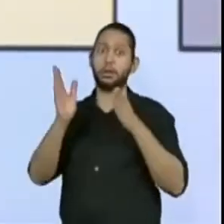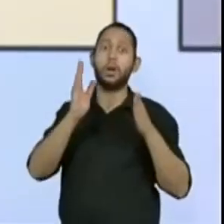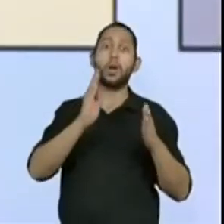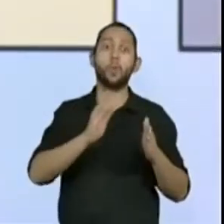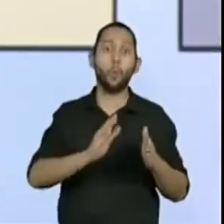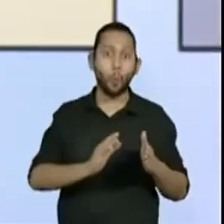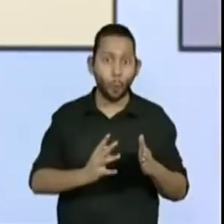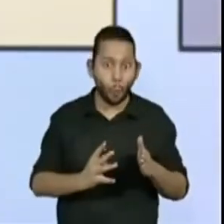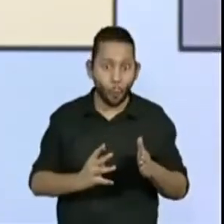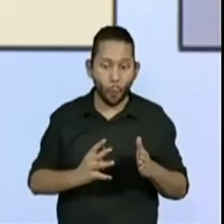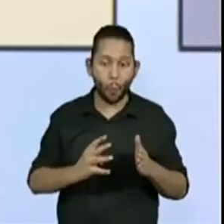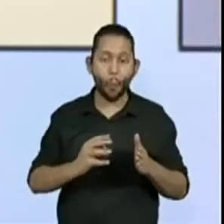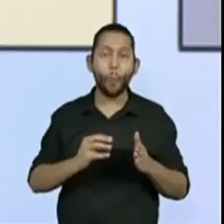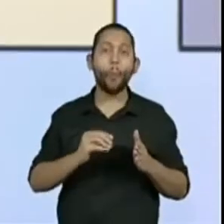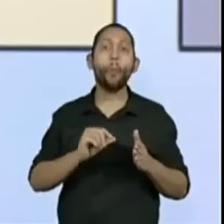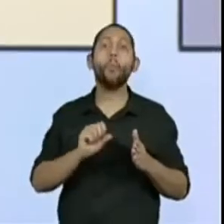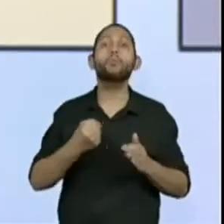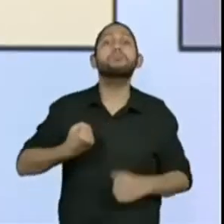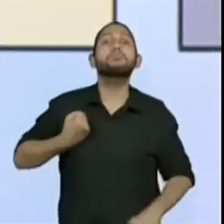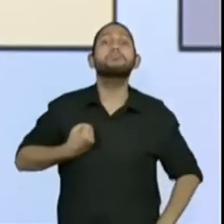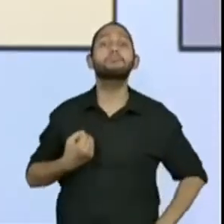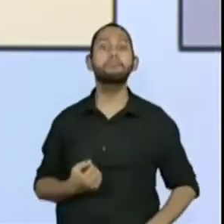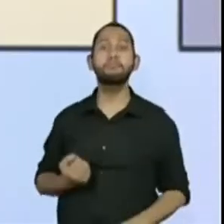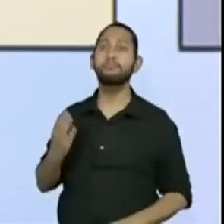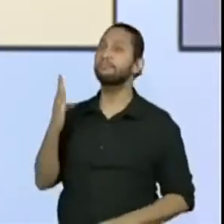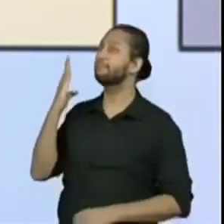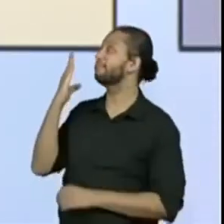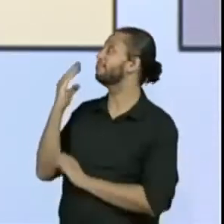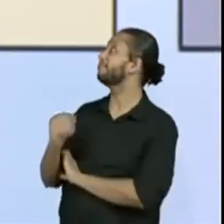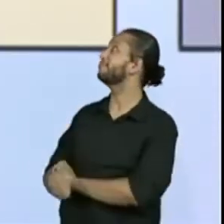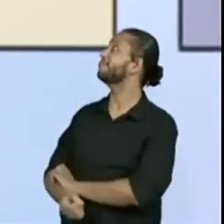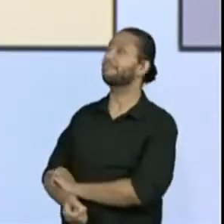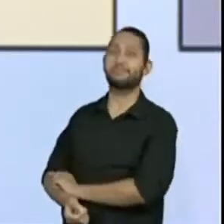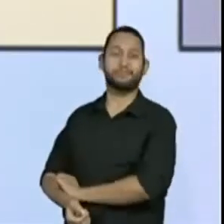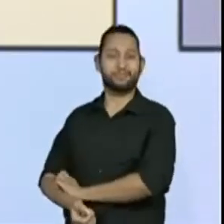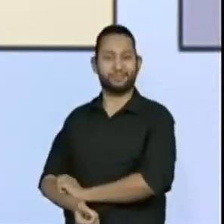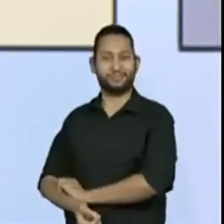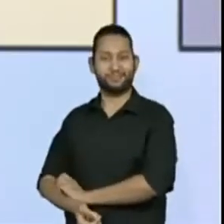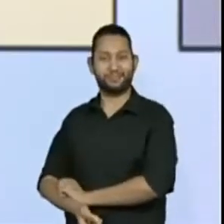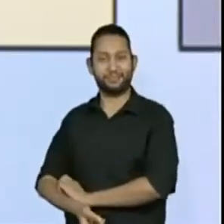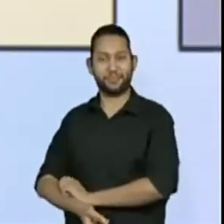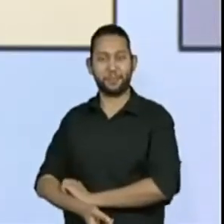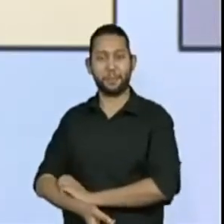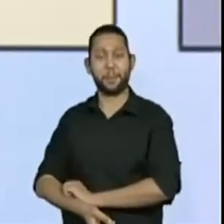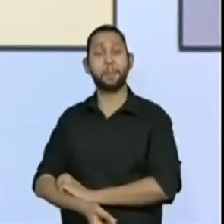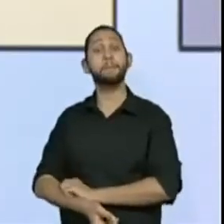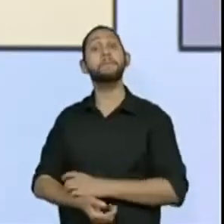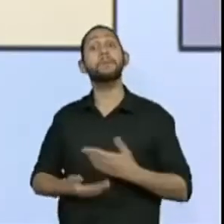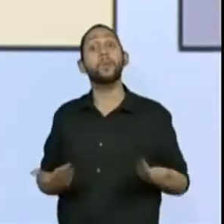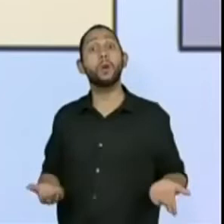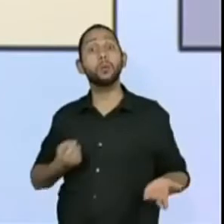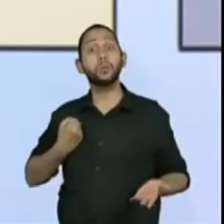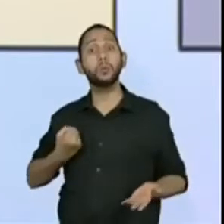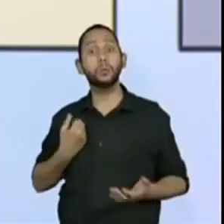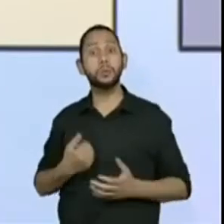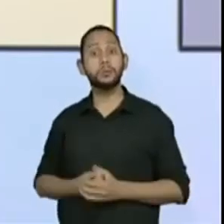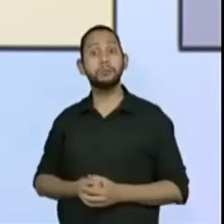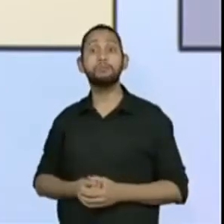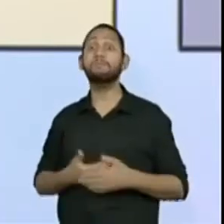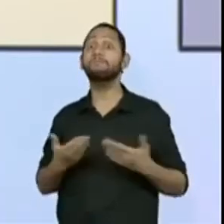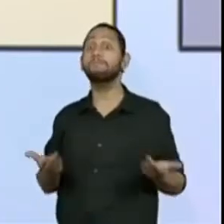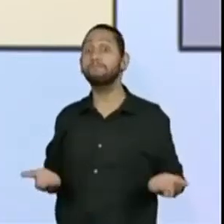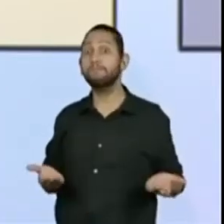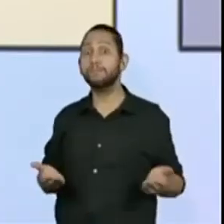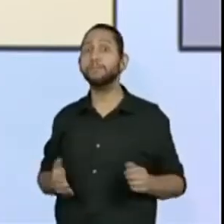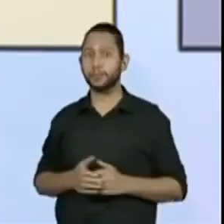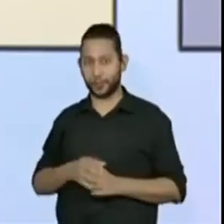opa, tá vazio. Depois do 40, tá vazio. E aí, aluno do quarto ano, qual é o